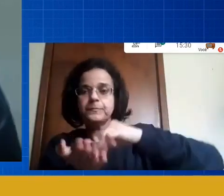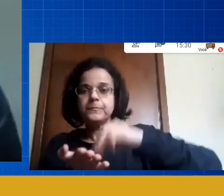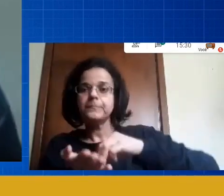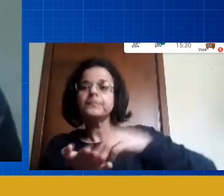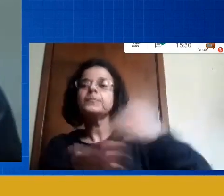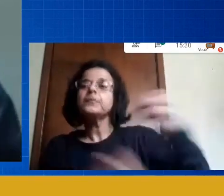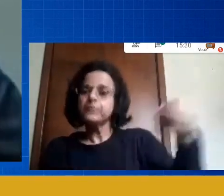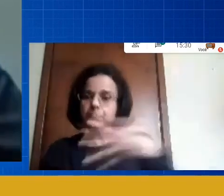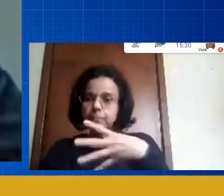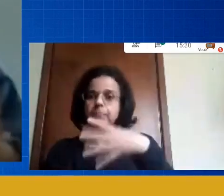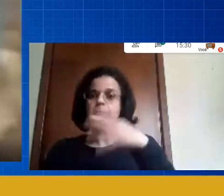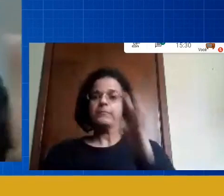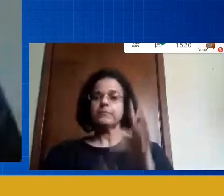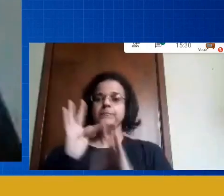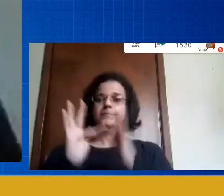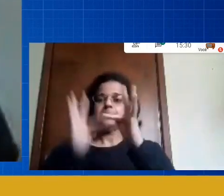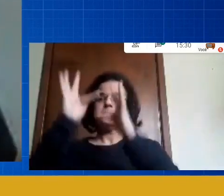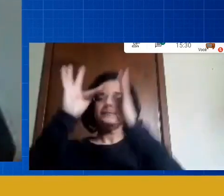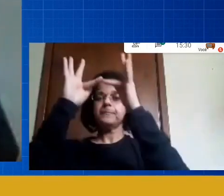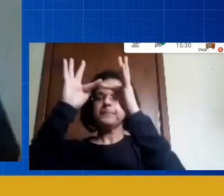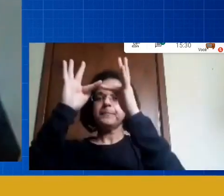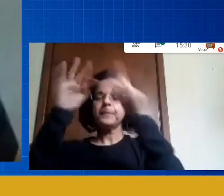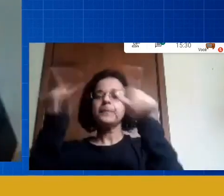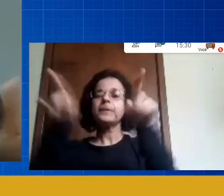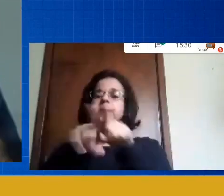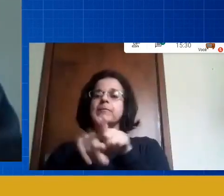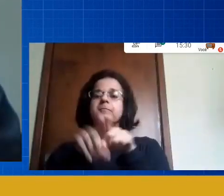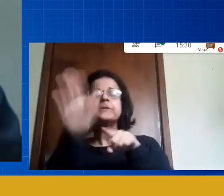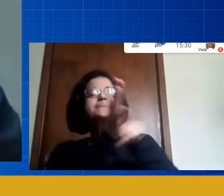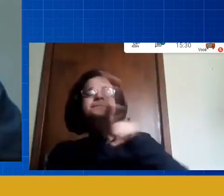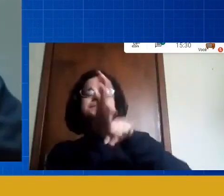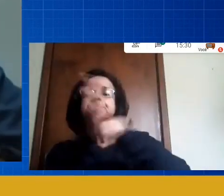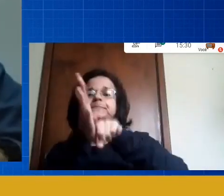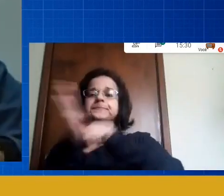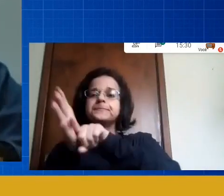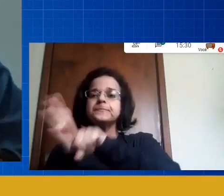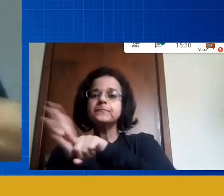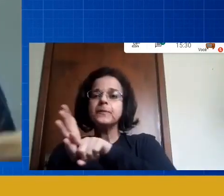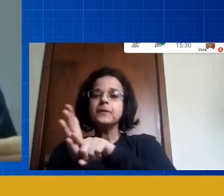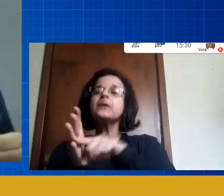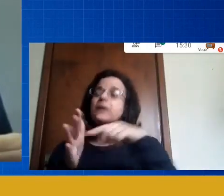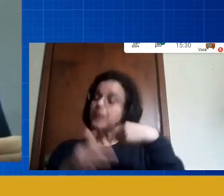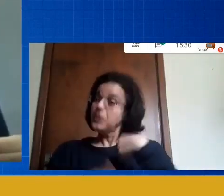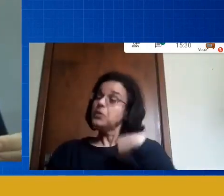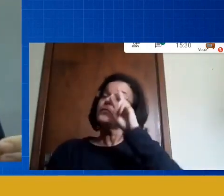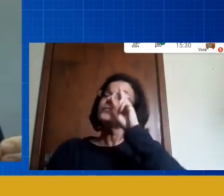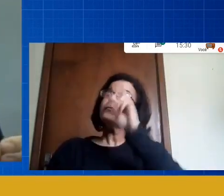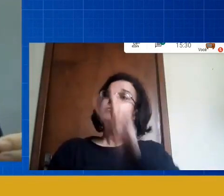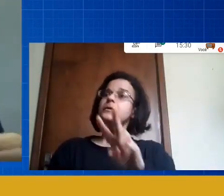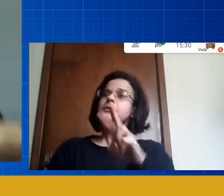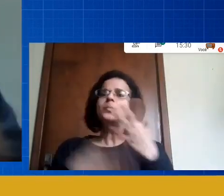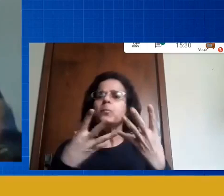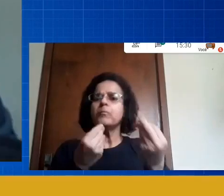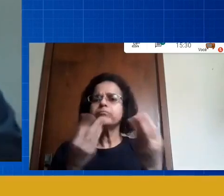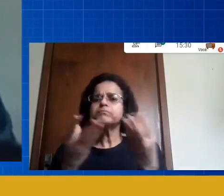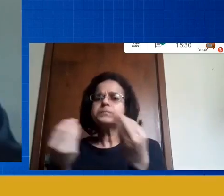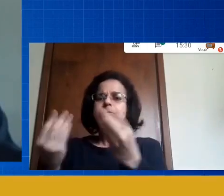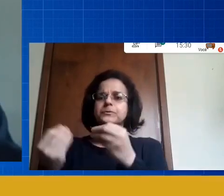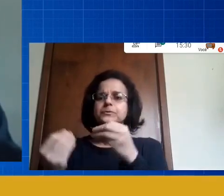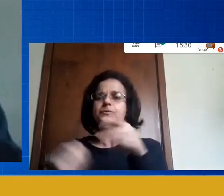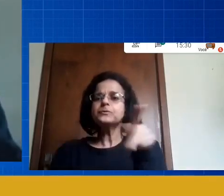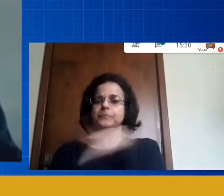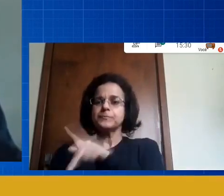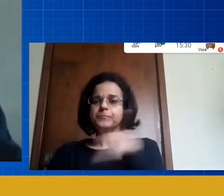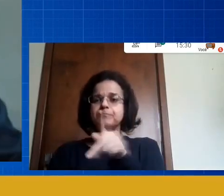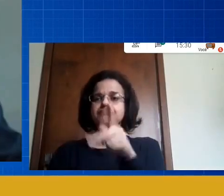tecnologias novos referenciais eu estou vendo um monte de professor buscando